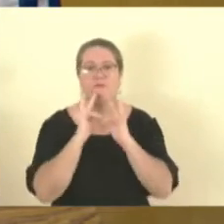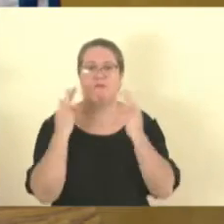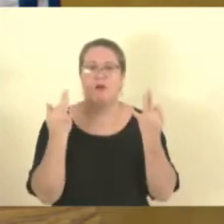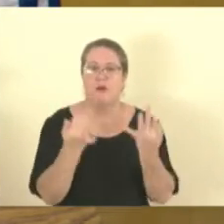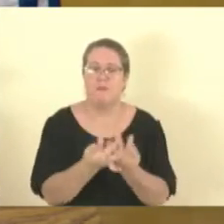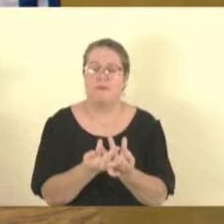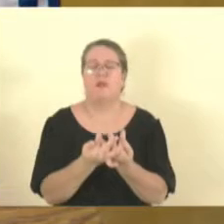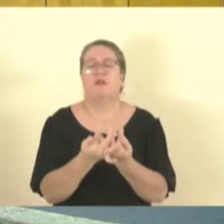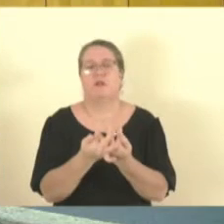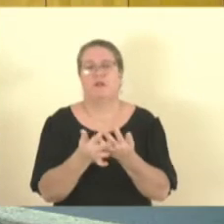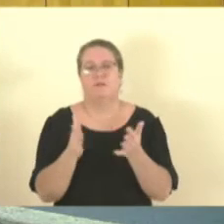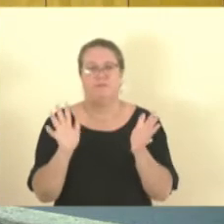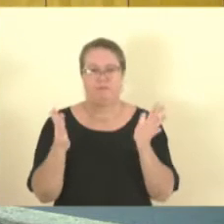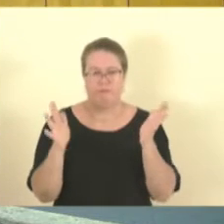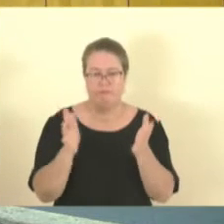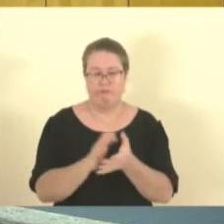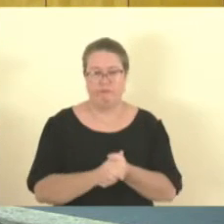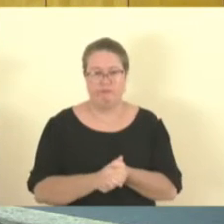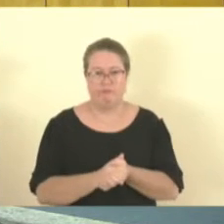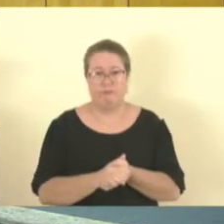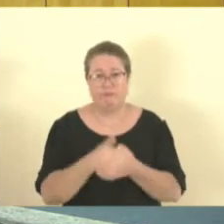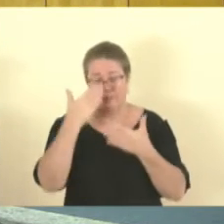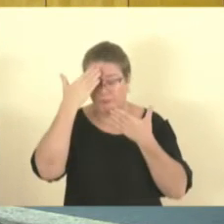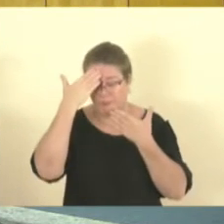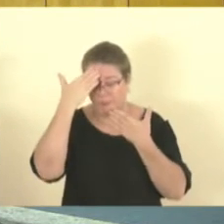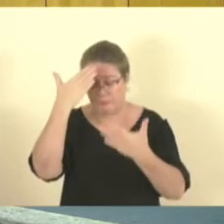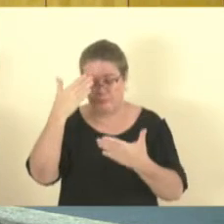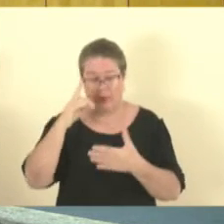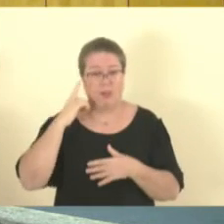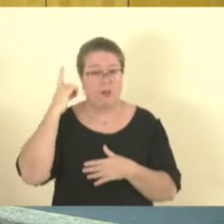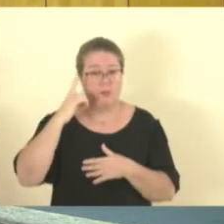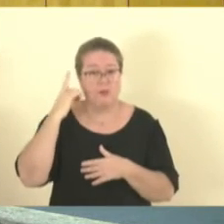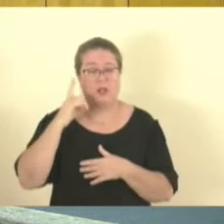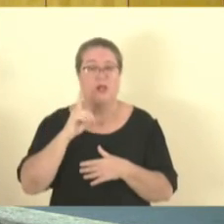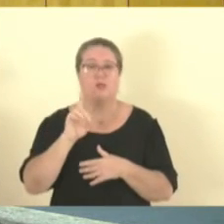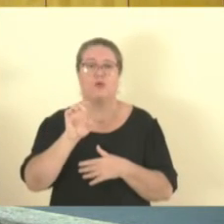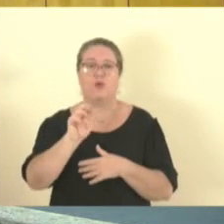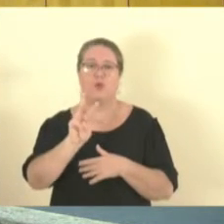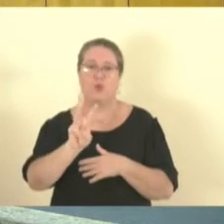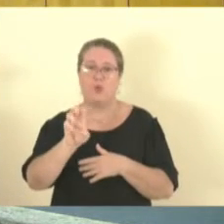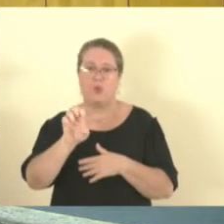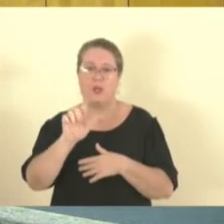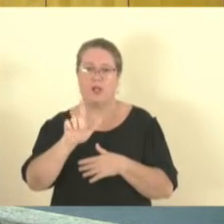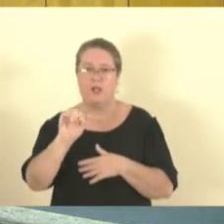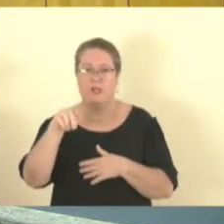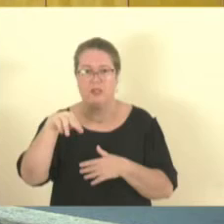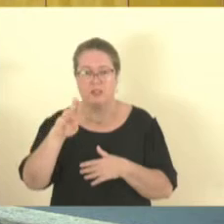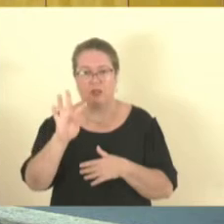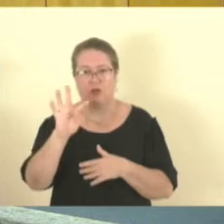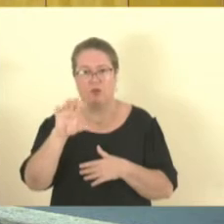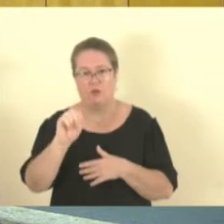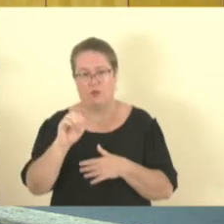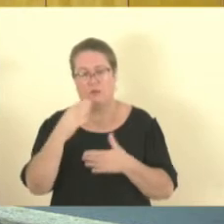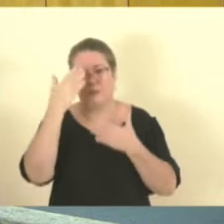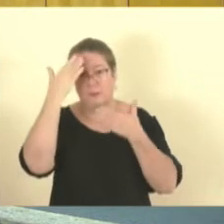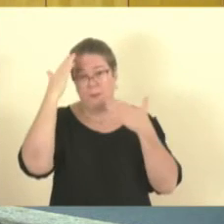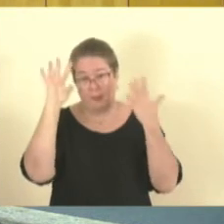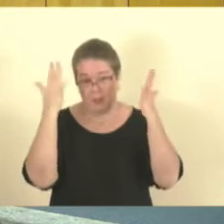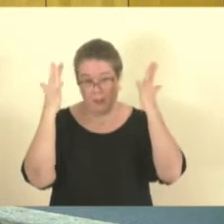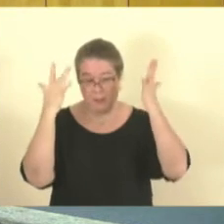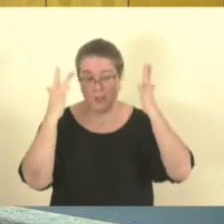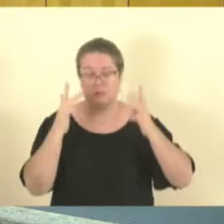Muito obrigado, deputado Coronel Wellington. Parabéns pela sua fala, inclusive com relação